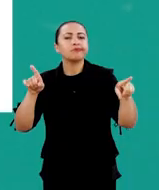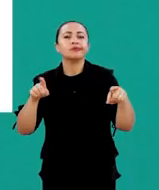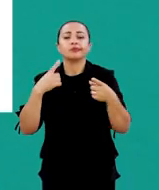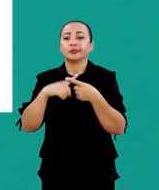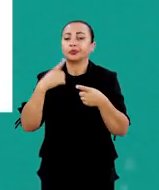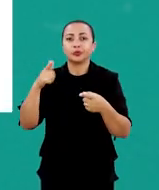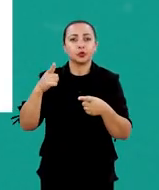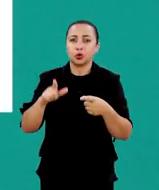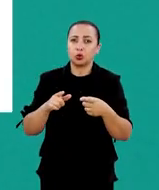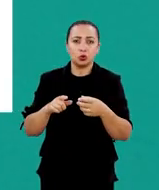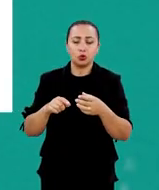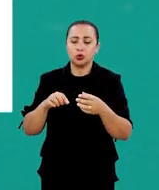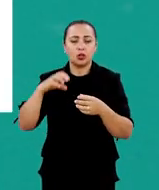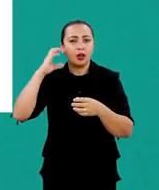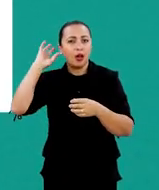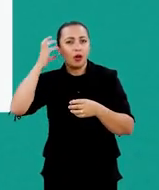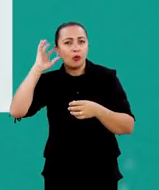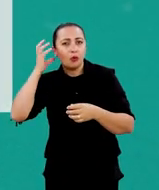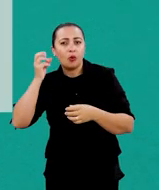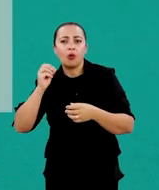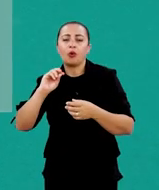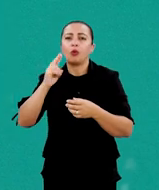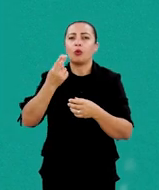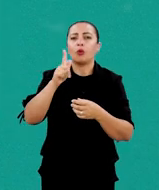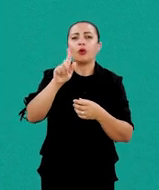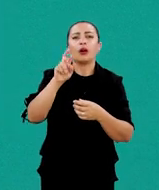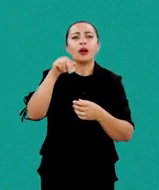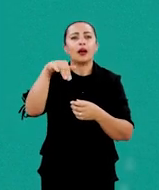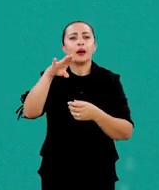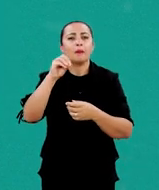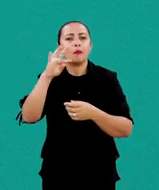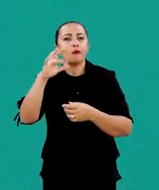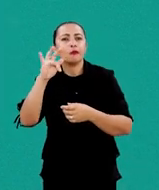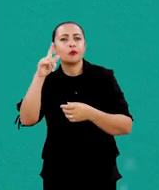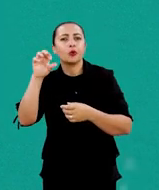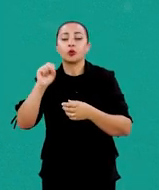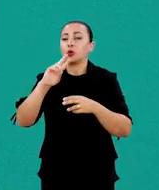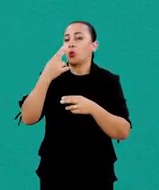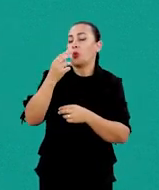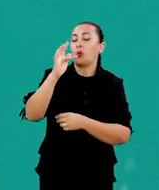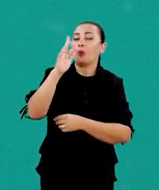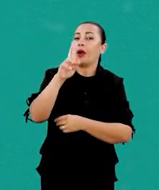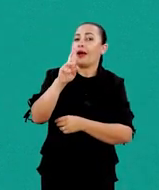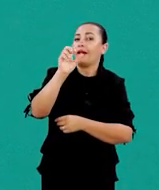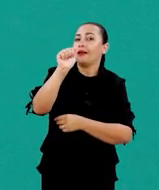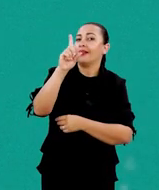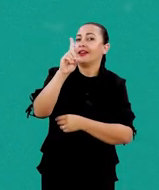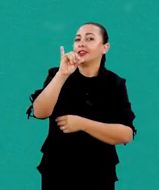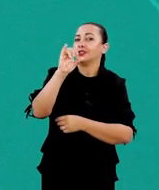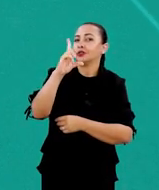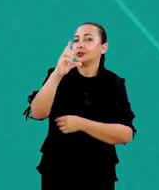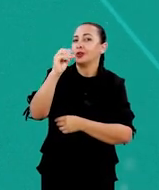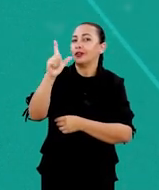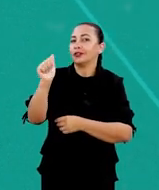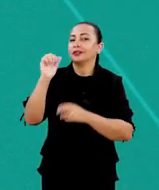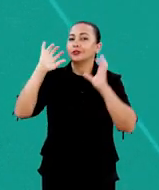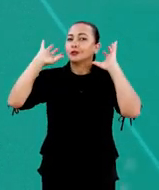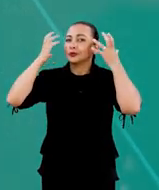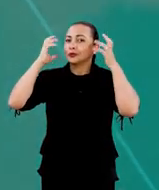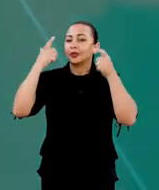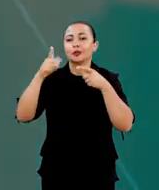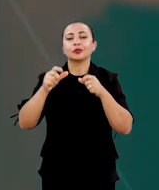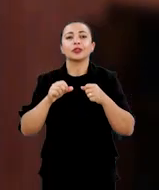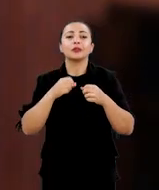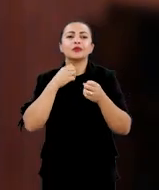que não havia fonógrafo ou gramofone, radiola, como se dizia até um tempo atrás.